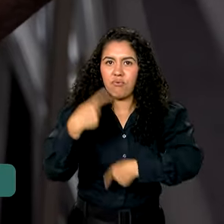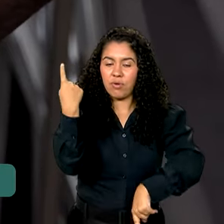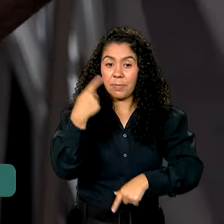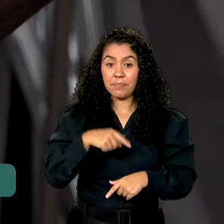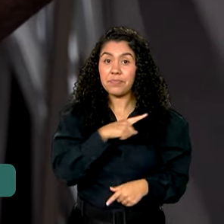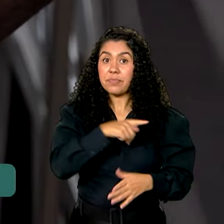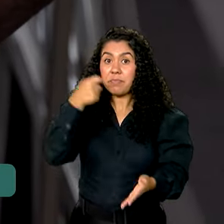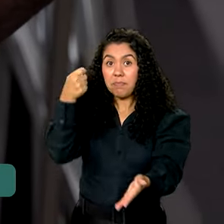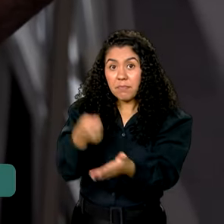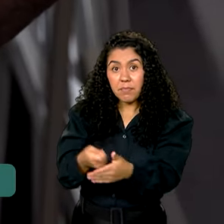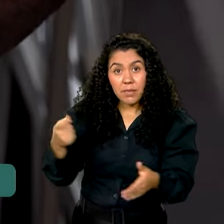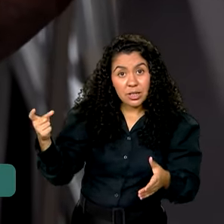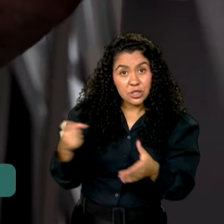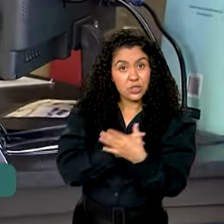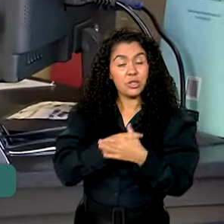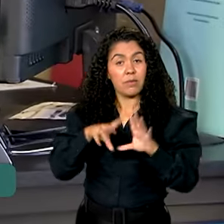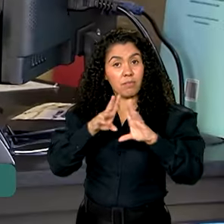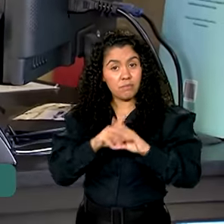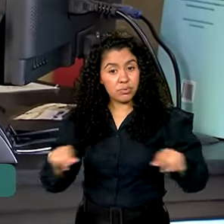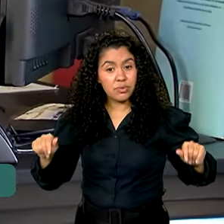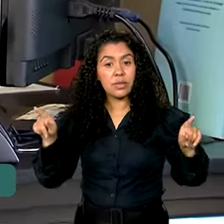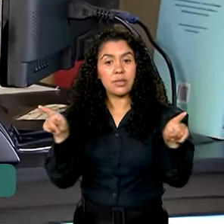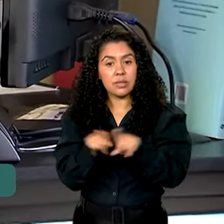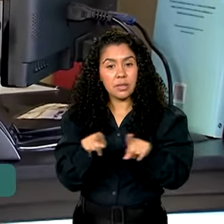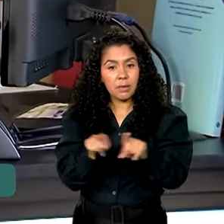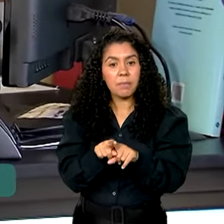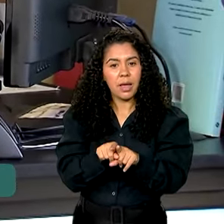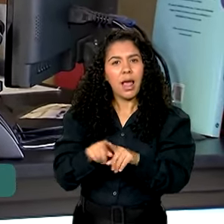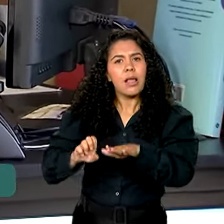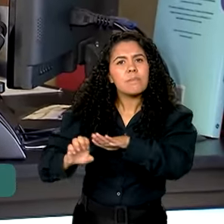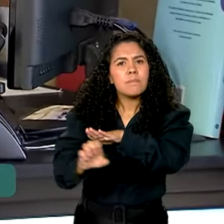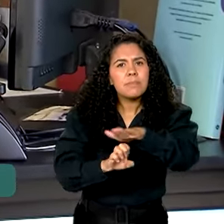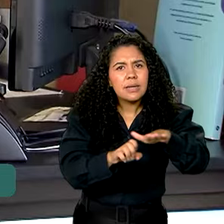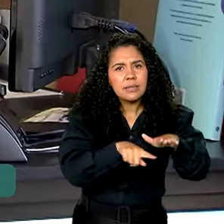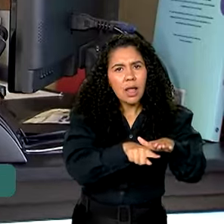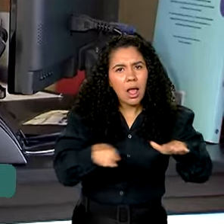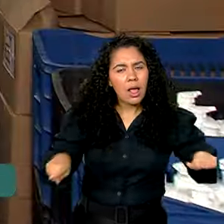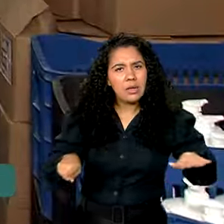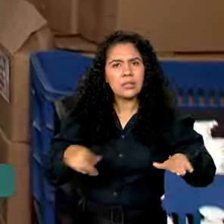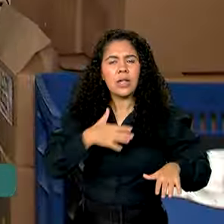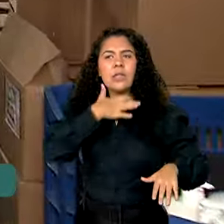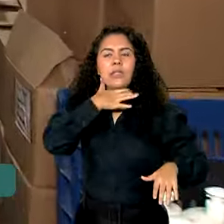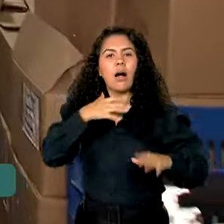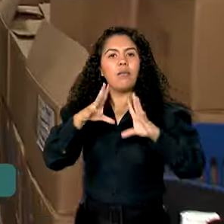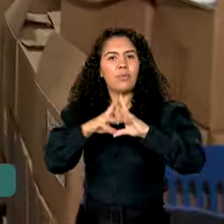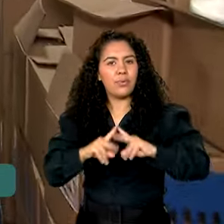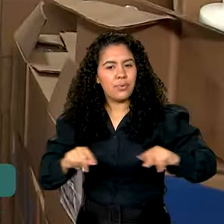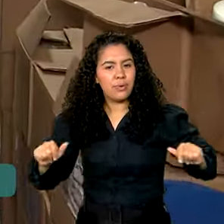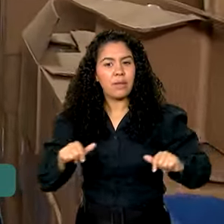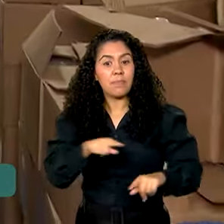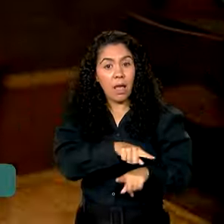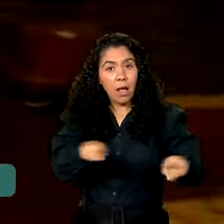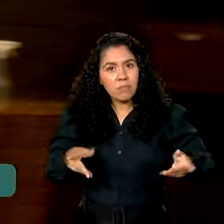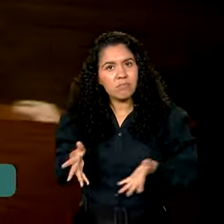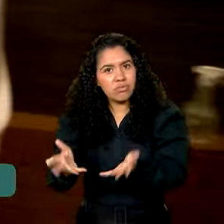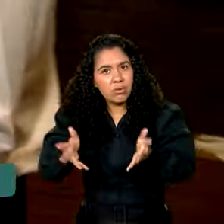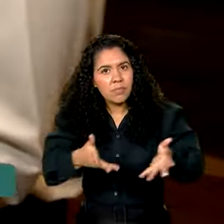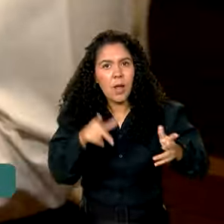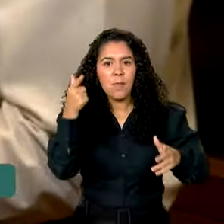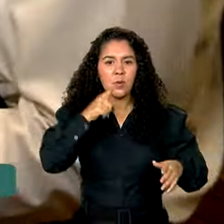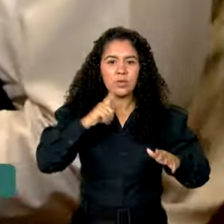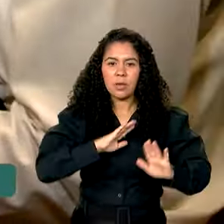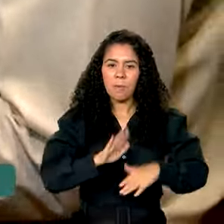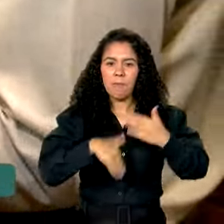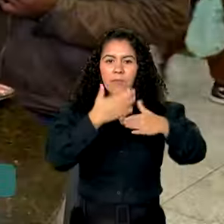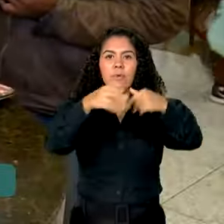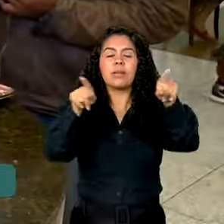de quitar dívidas e tirar os pequenos negócios do sufoco, as empresas ganham capacidade para crescer com acesso a